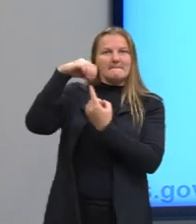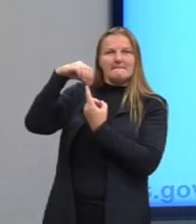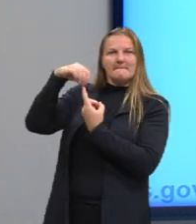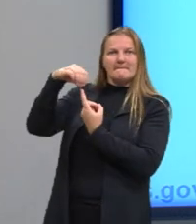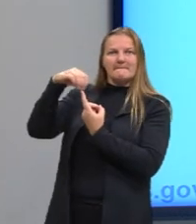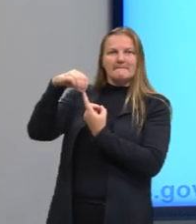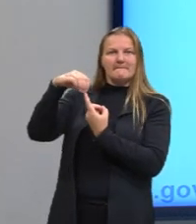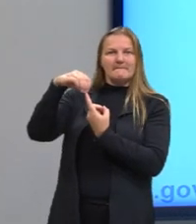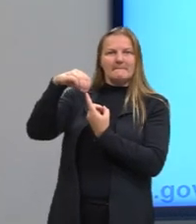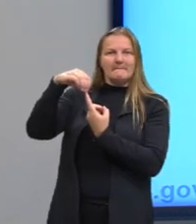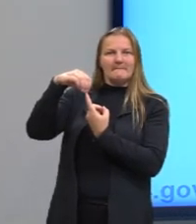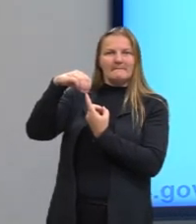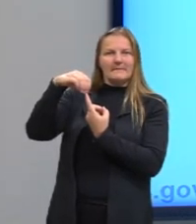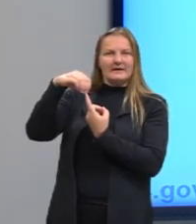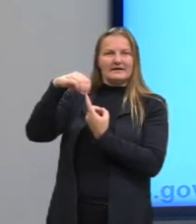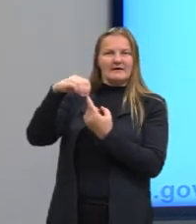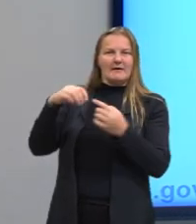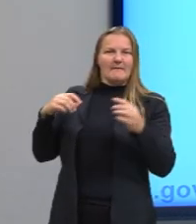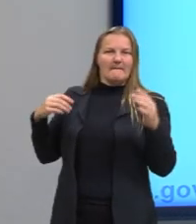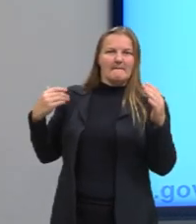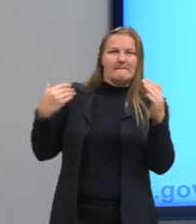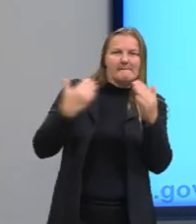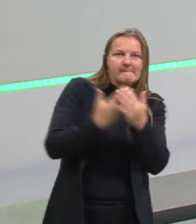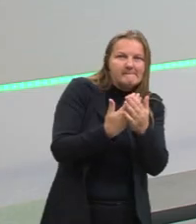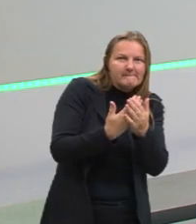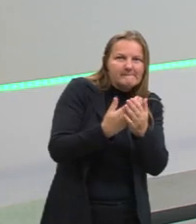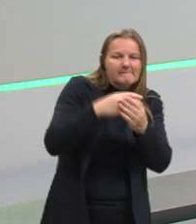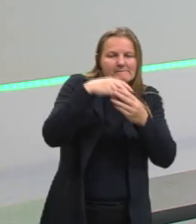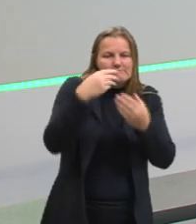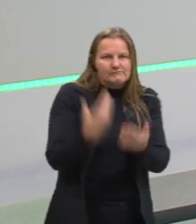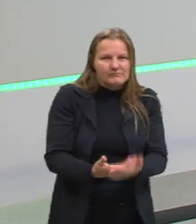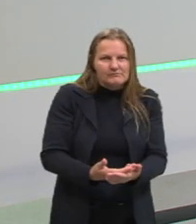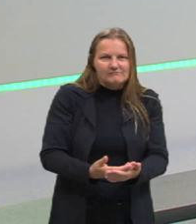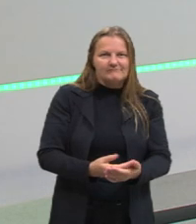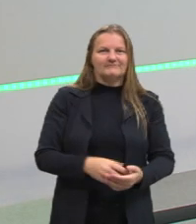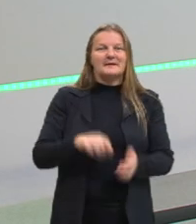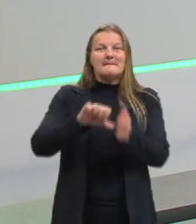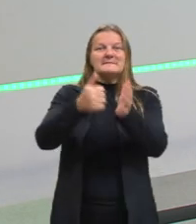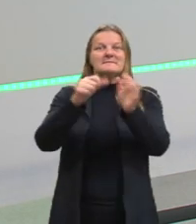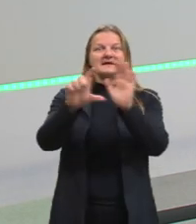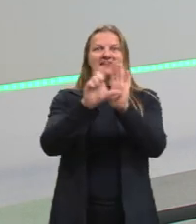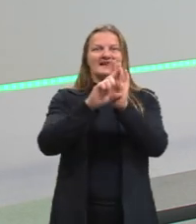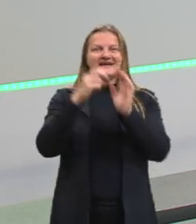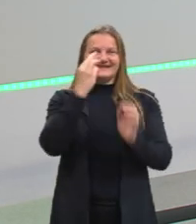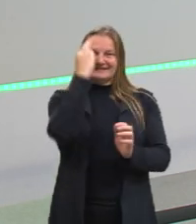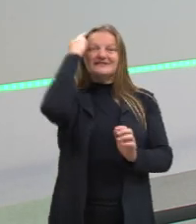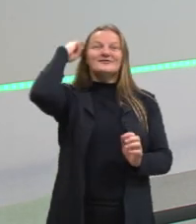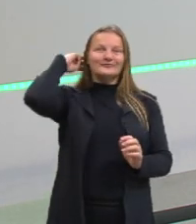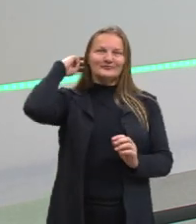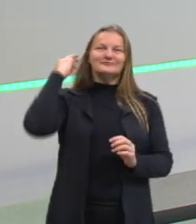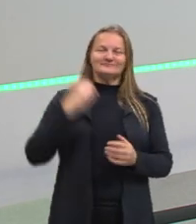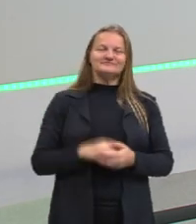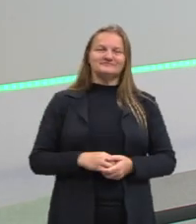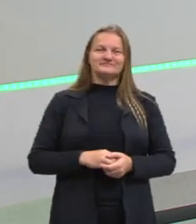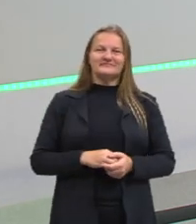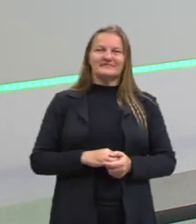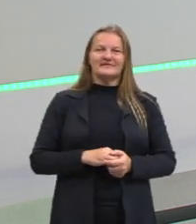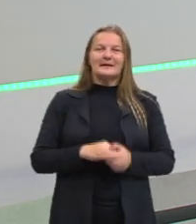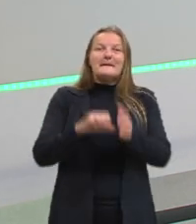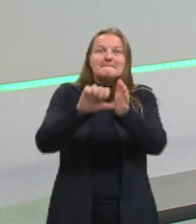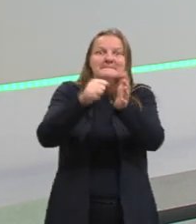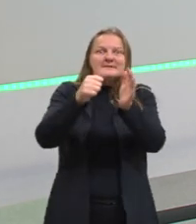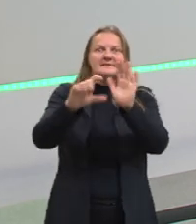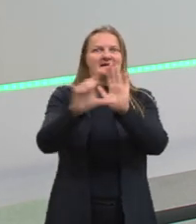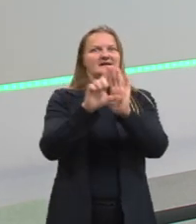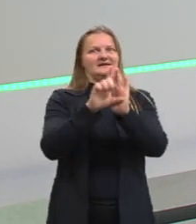primeiro a lei de Newton, né? E acaba caindo, certo? Aqui, então, a gente já se depara com a primeira